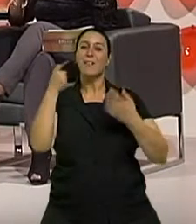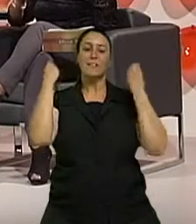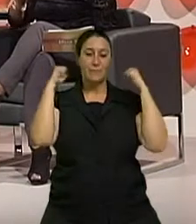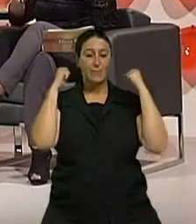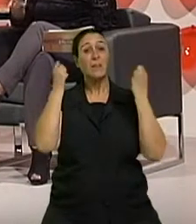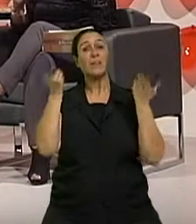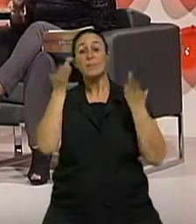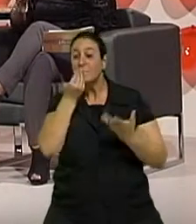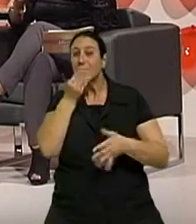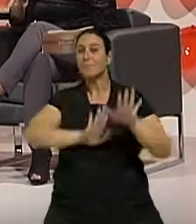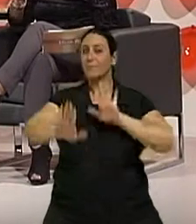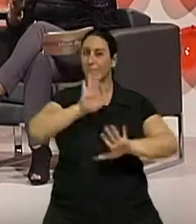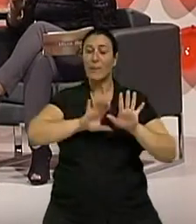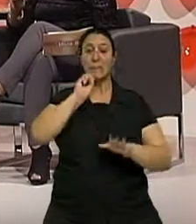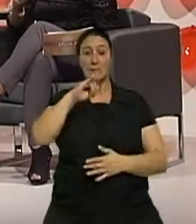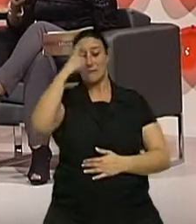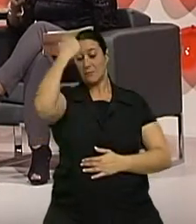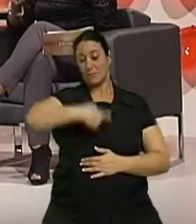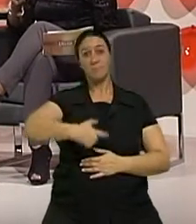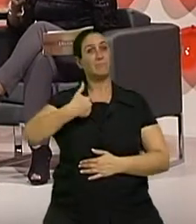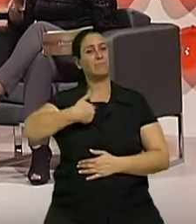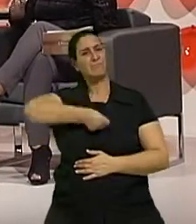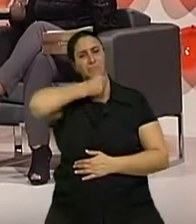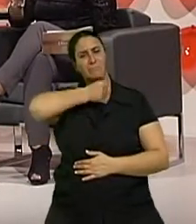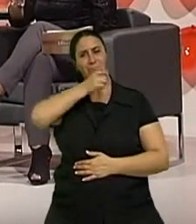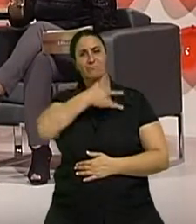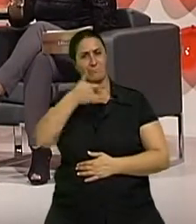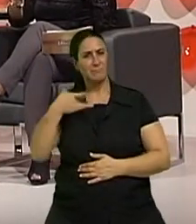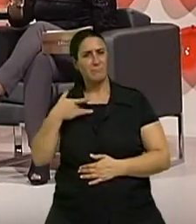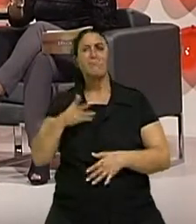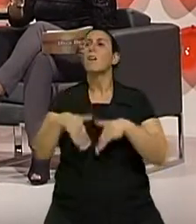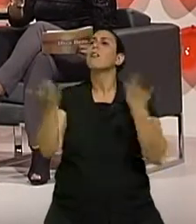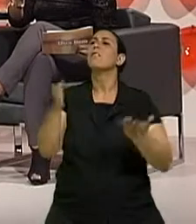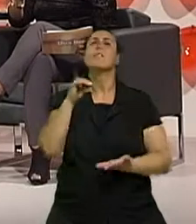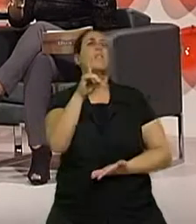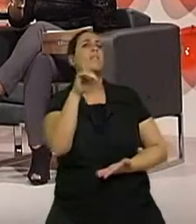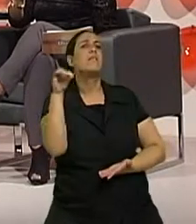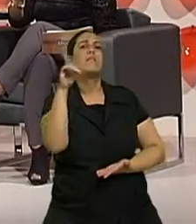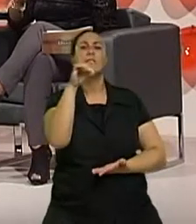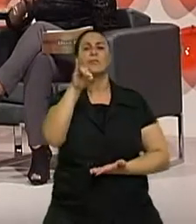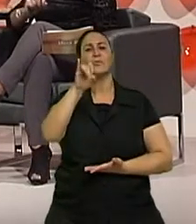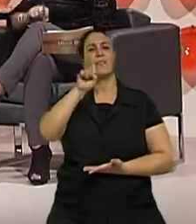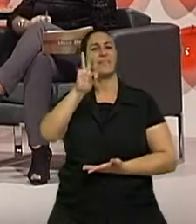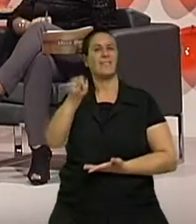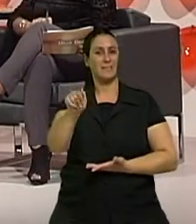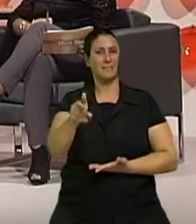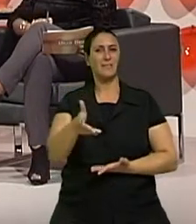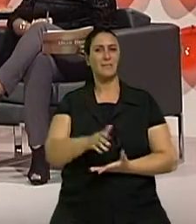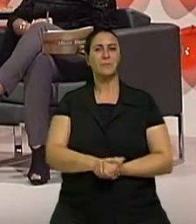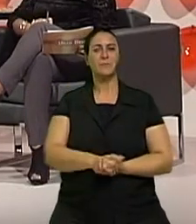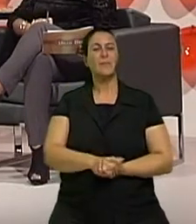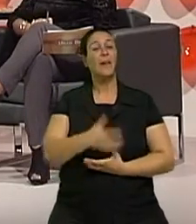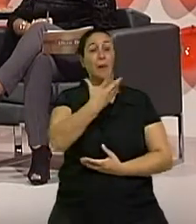ficar um velho sadio, uma velha sadia, pense assim, cadê o D? Uma das coisas que me chama muito a